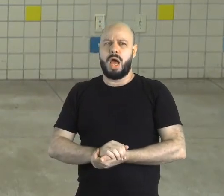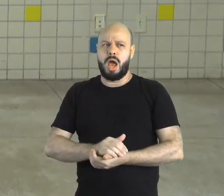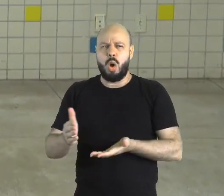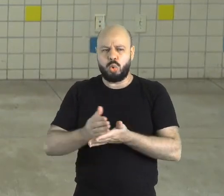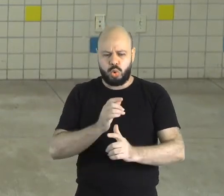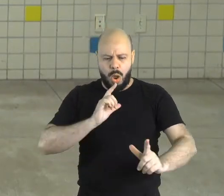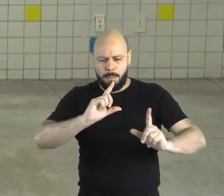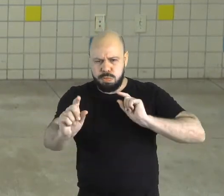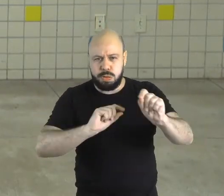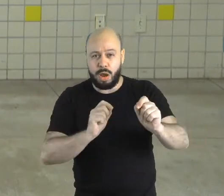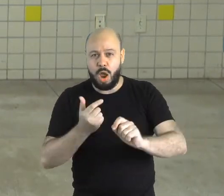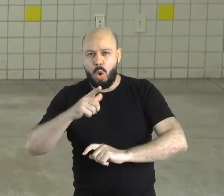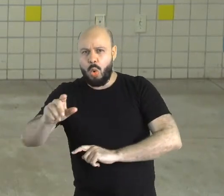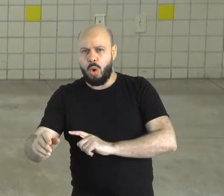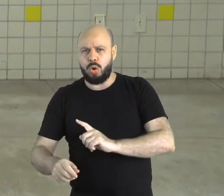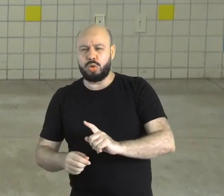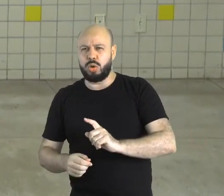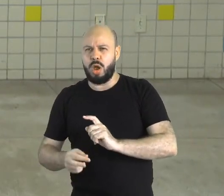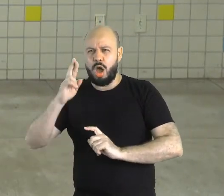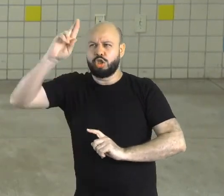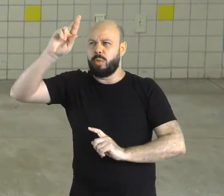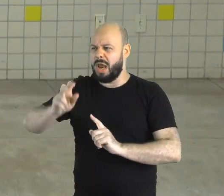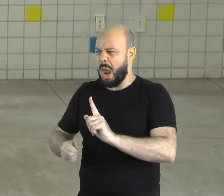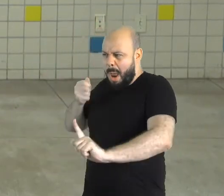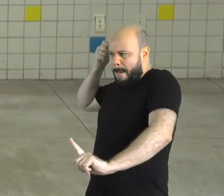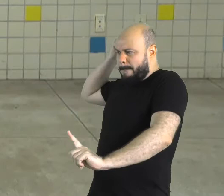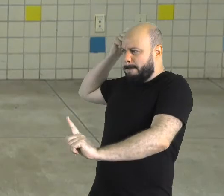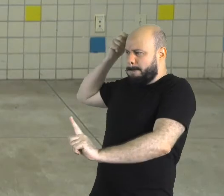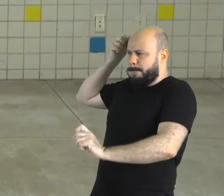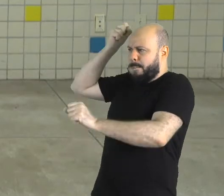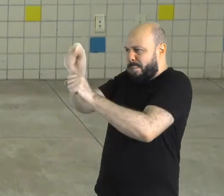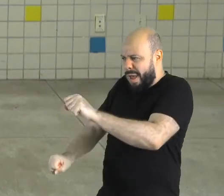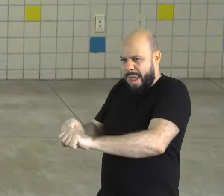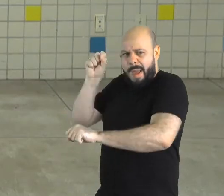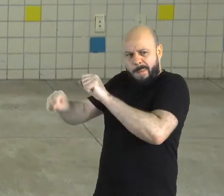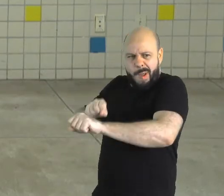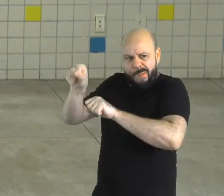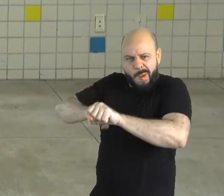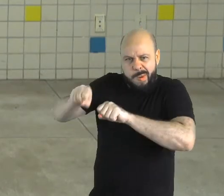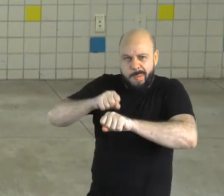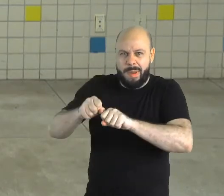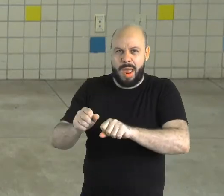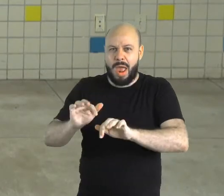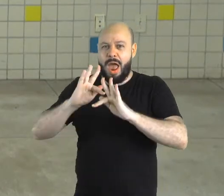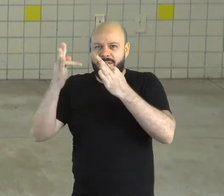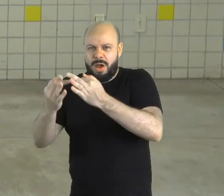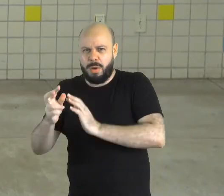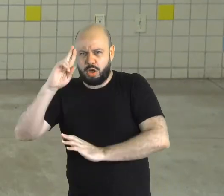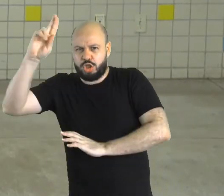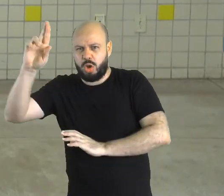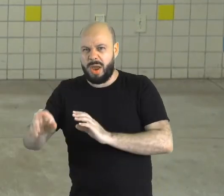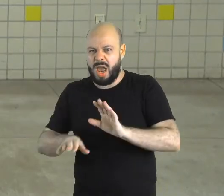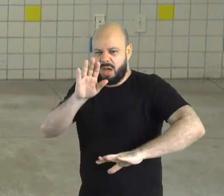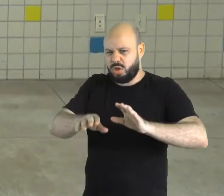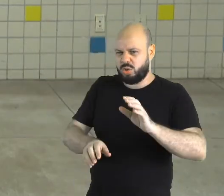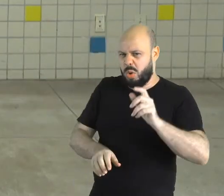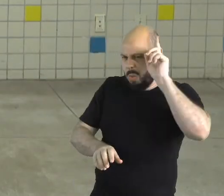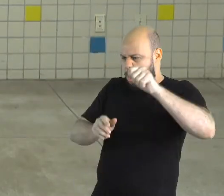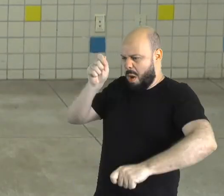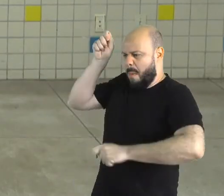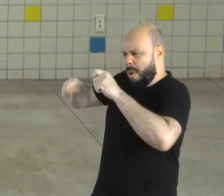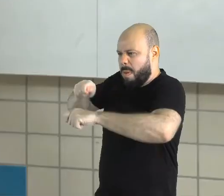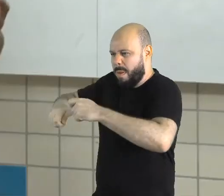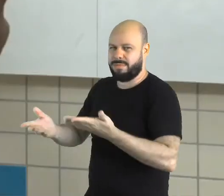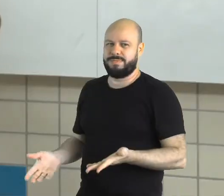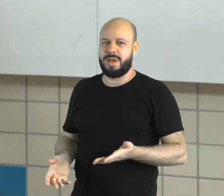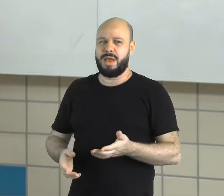escravos, eles assassinavam, né, o senhor de engenho, assassinavam familiares do senhor de engenho. Nós tínhamos também as chamadas feitiçarias,